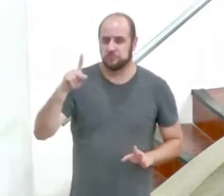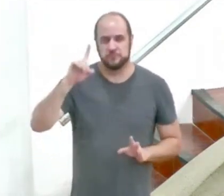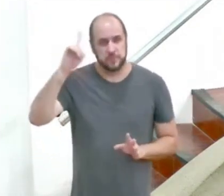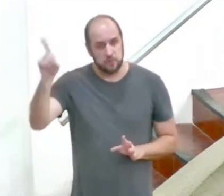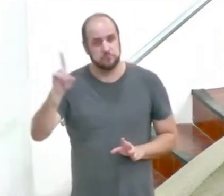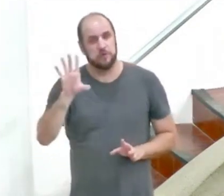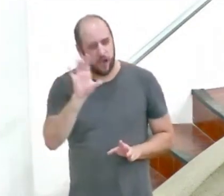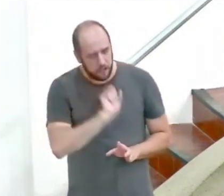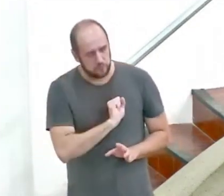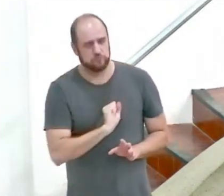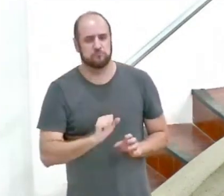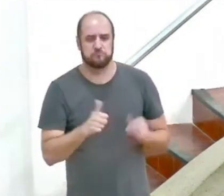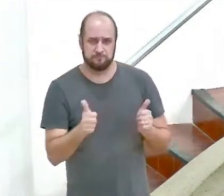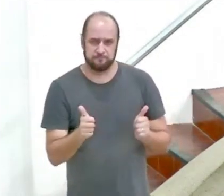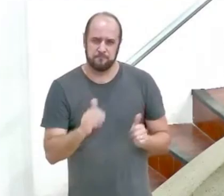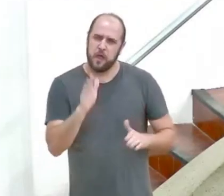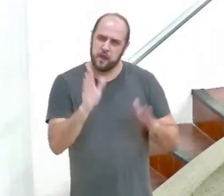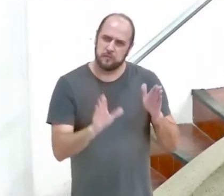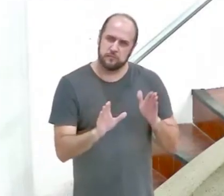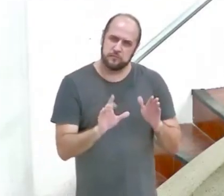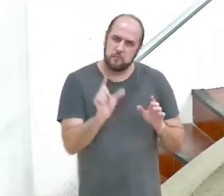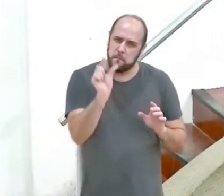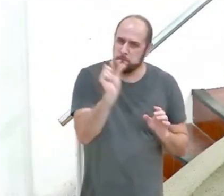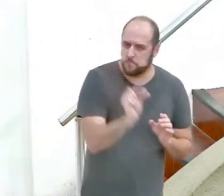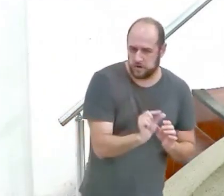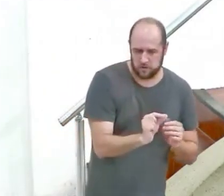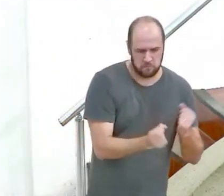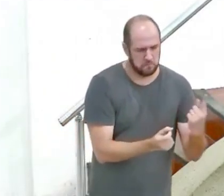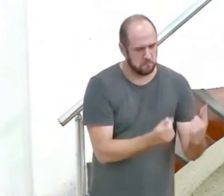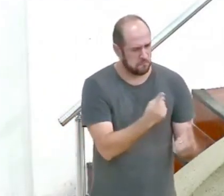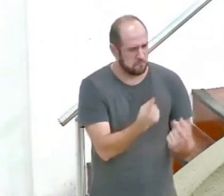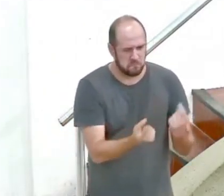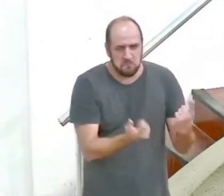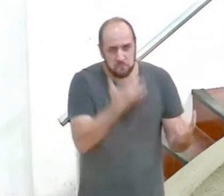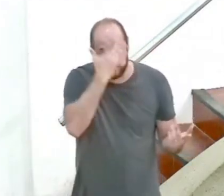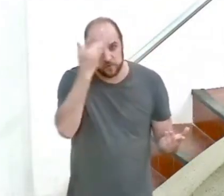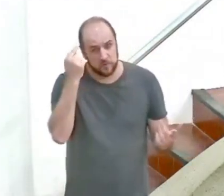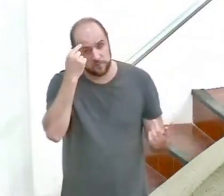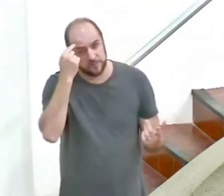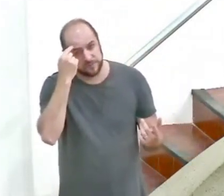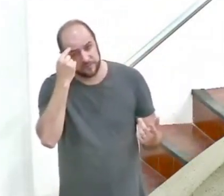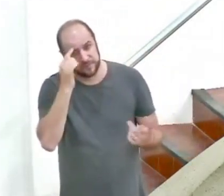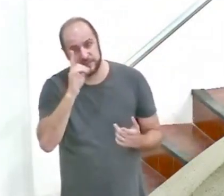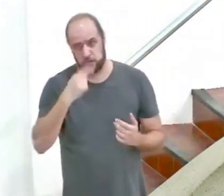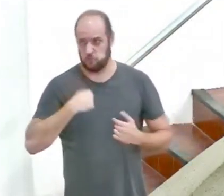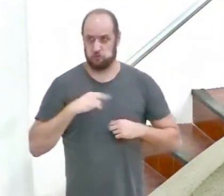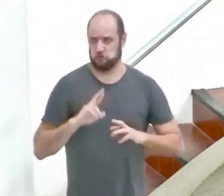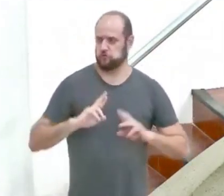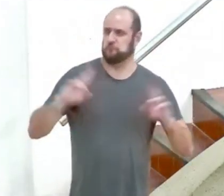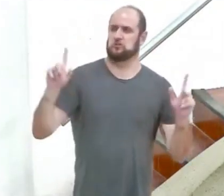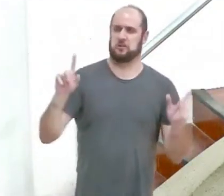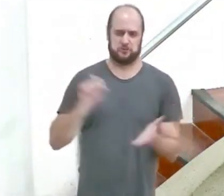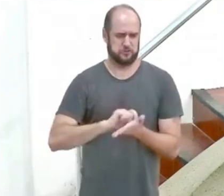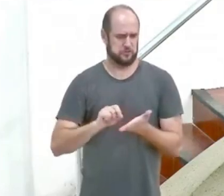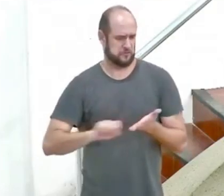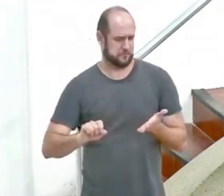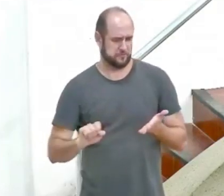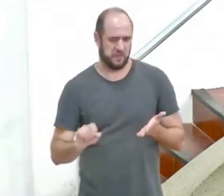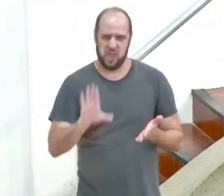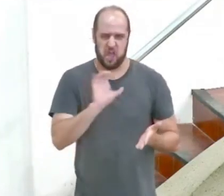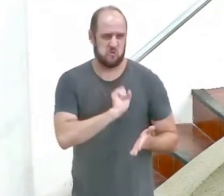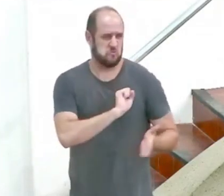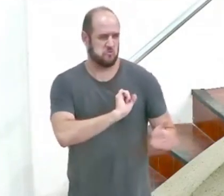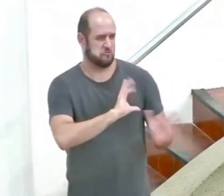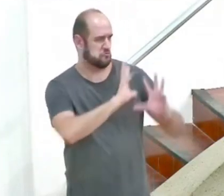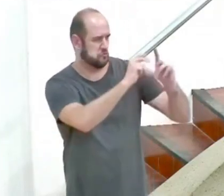talvez uns 5% de alguém escrevesse outra coisa resistisse pensar eu vou ser diferentão eu vou escrever outra coisa Deus é amor todo mundo vai